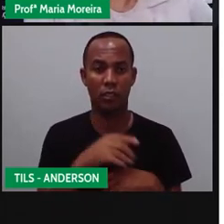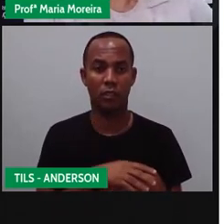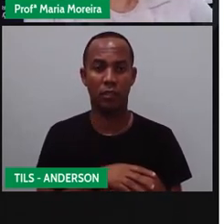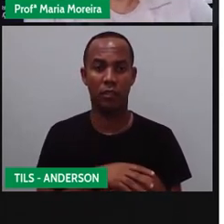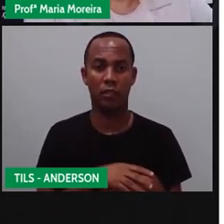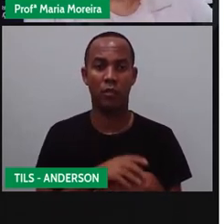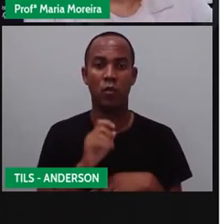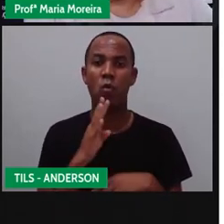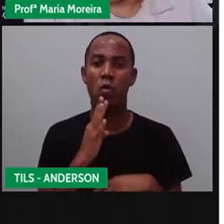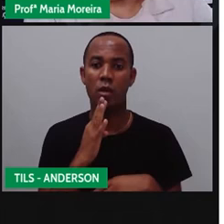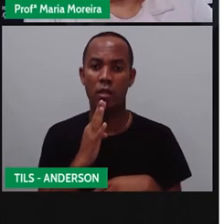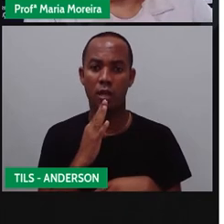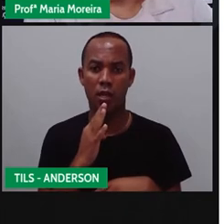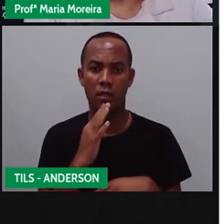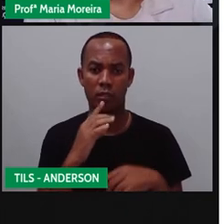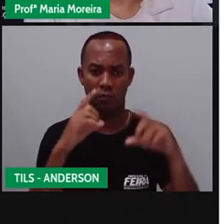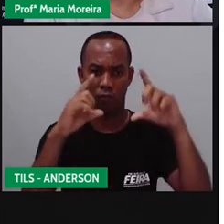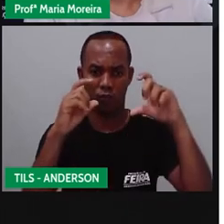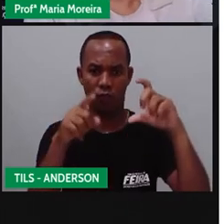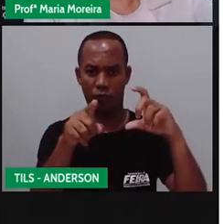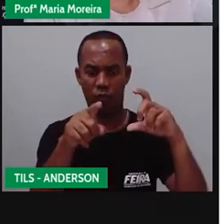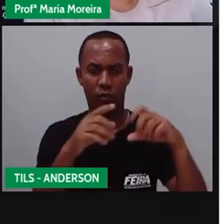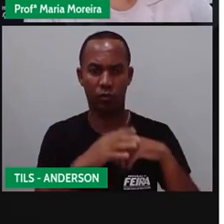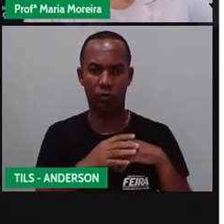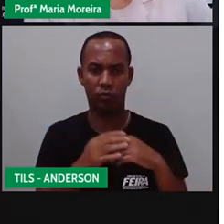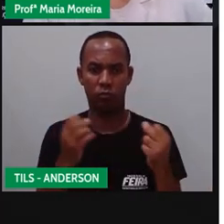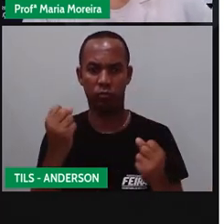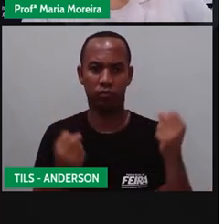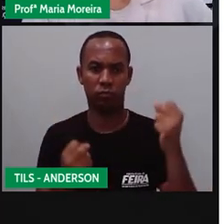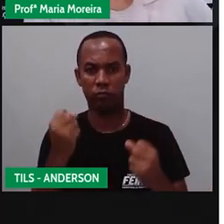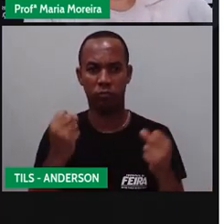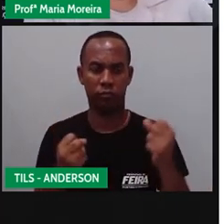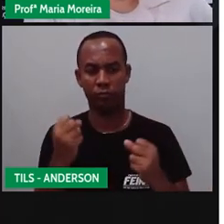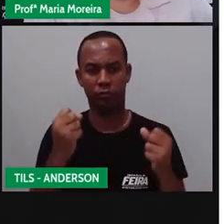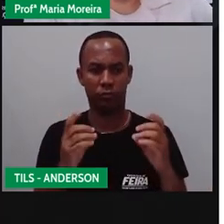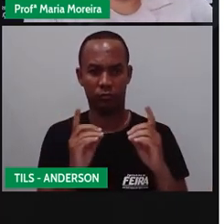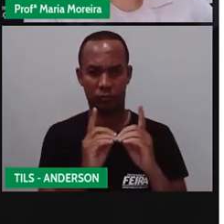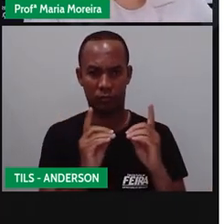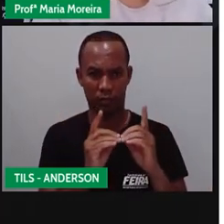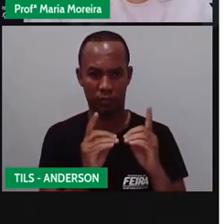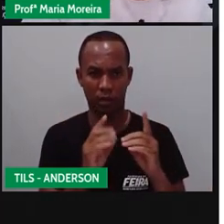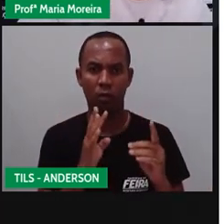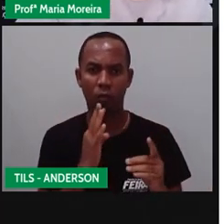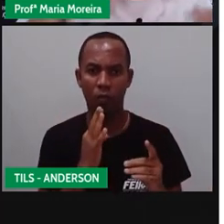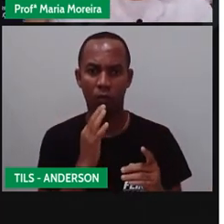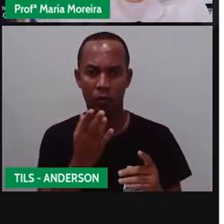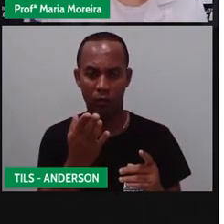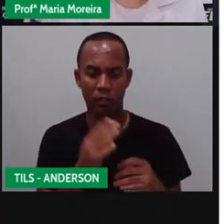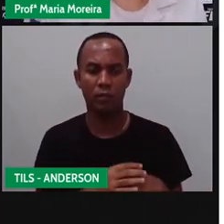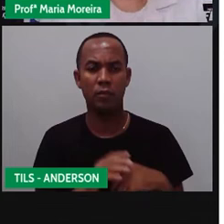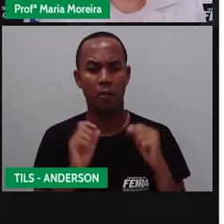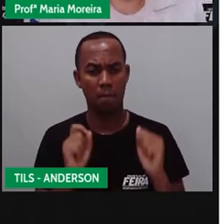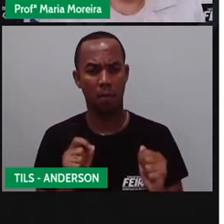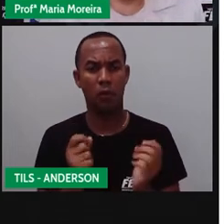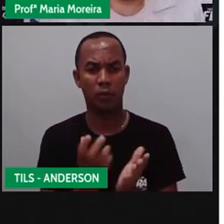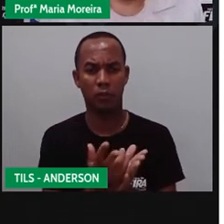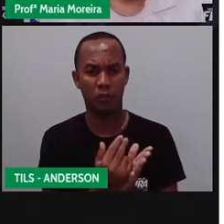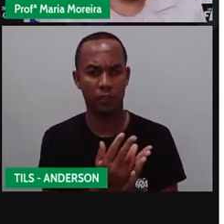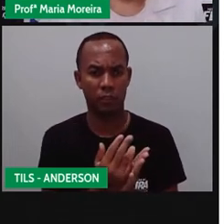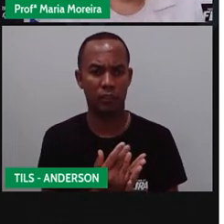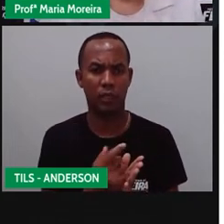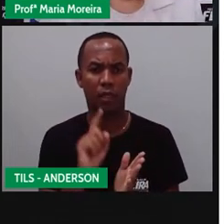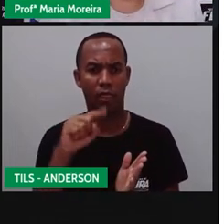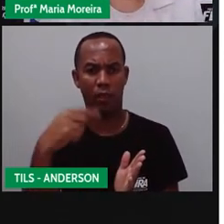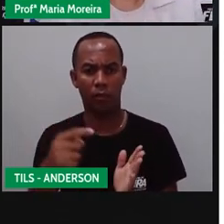conhecem placas de trânsito? Que tal desenhar algumas placas de trânsito aí e mostrar pro professor de vocês,